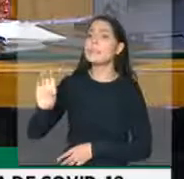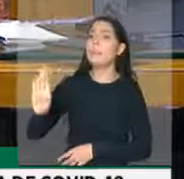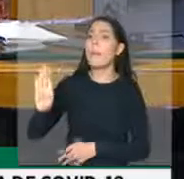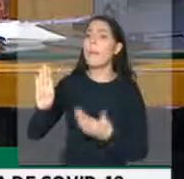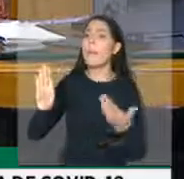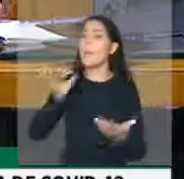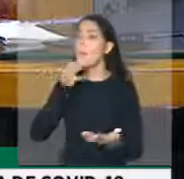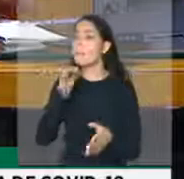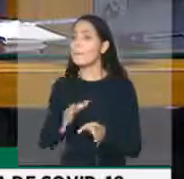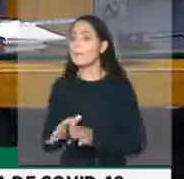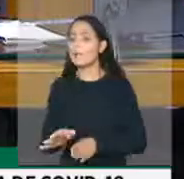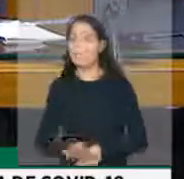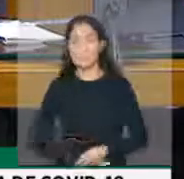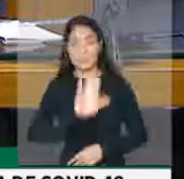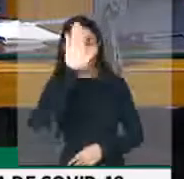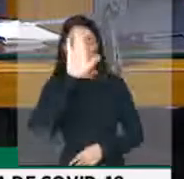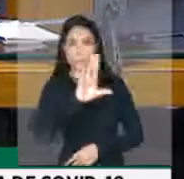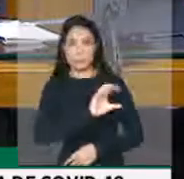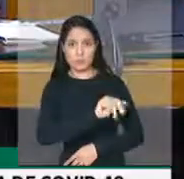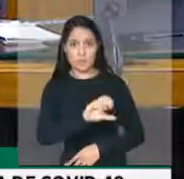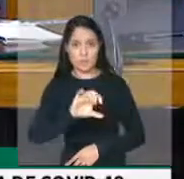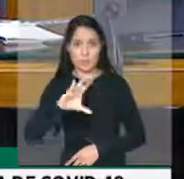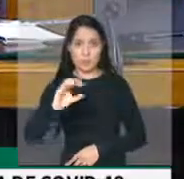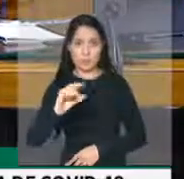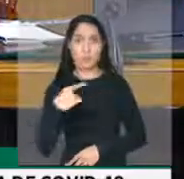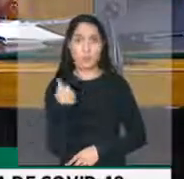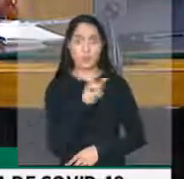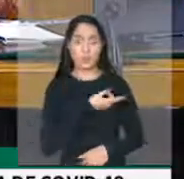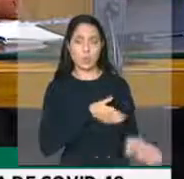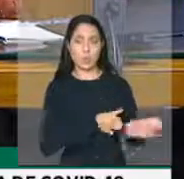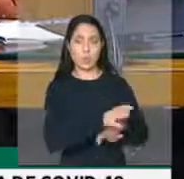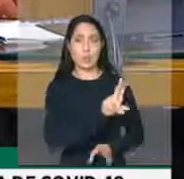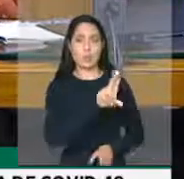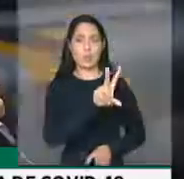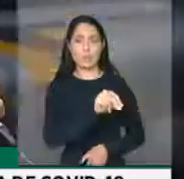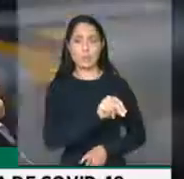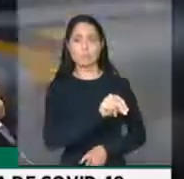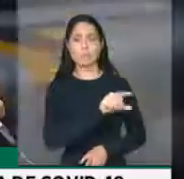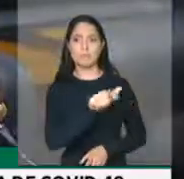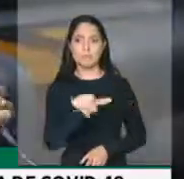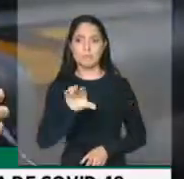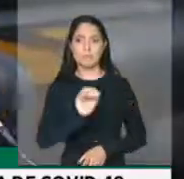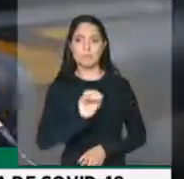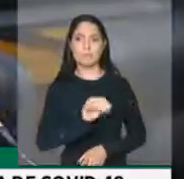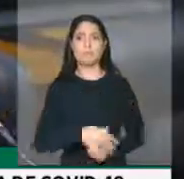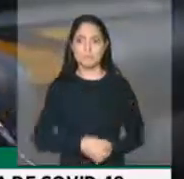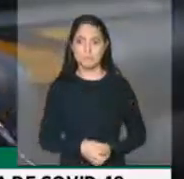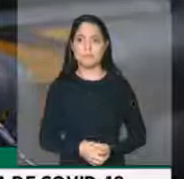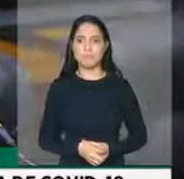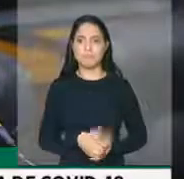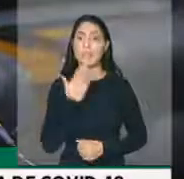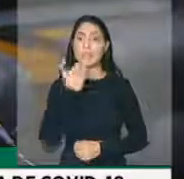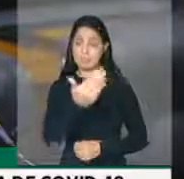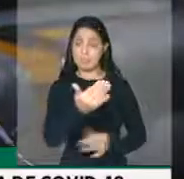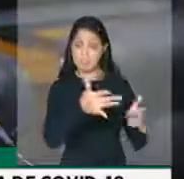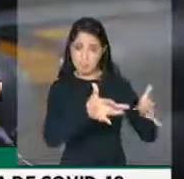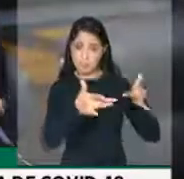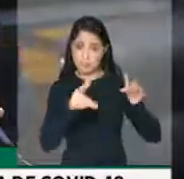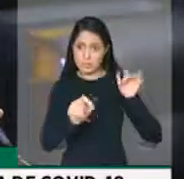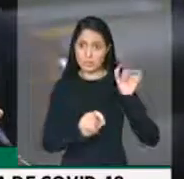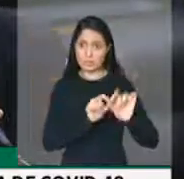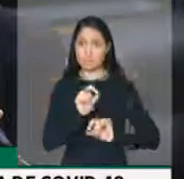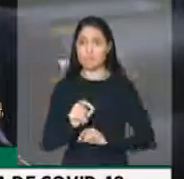Presidente, deputado Cássio Andrade, nós orientamos não a nossa bancada, peço licença, presidente, para fazer um